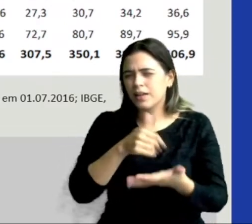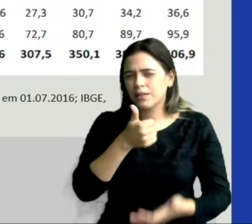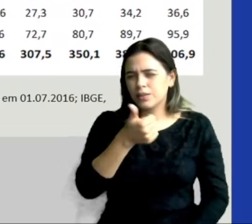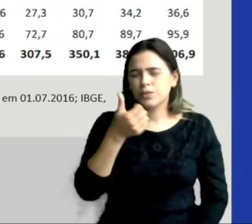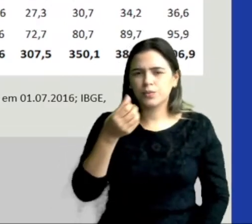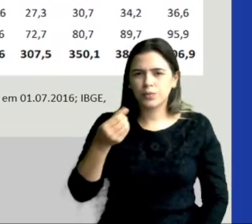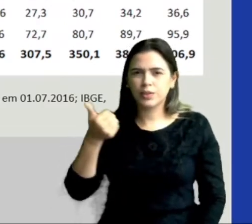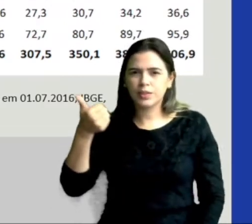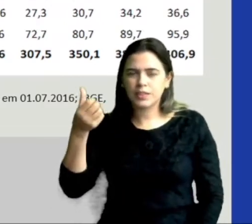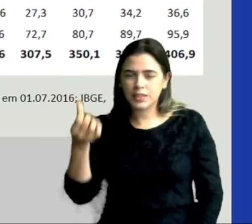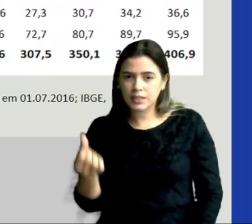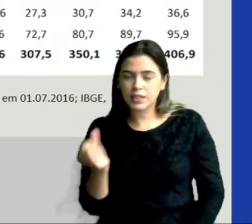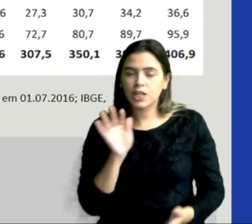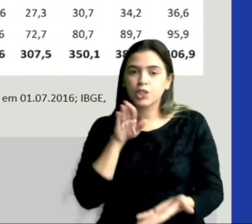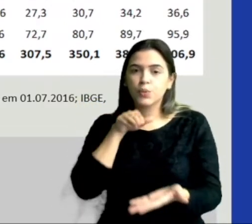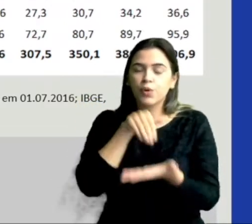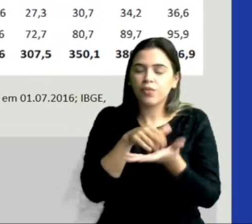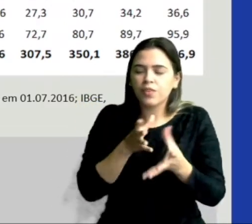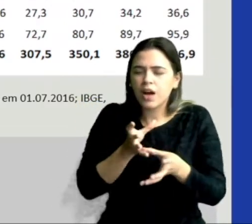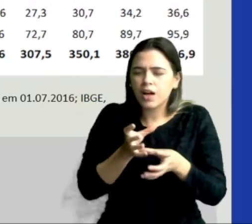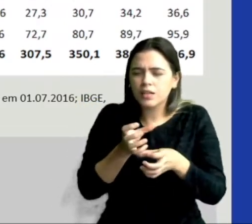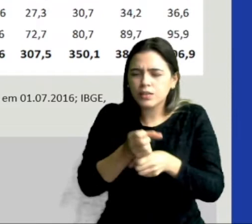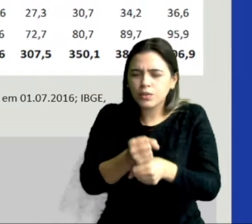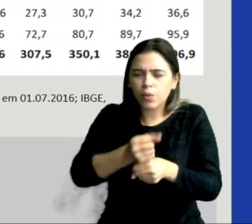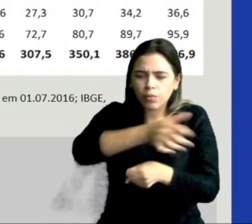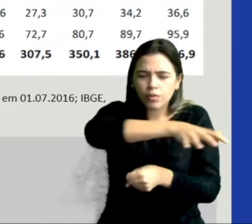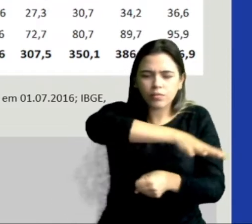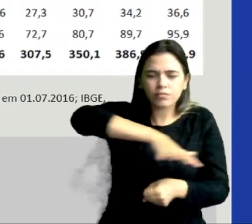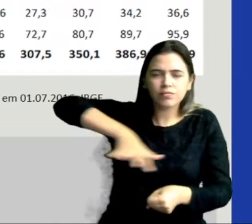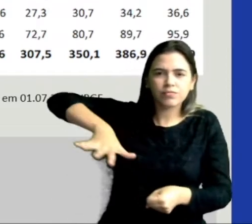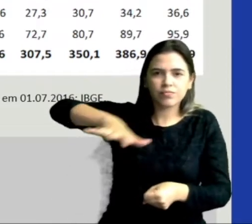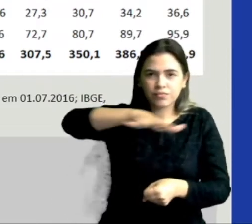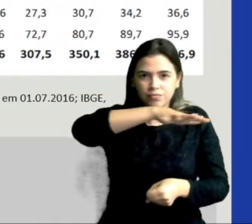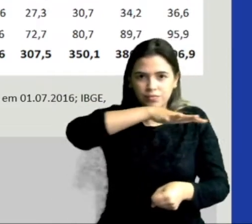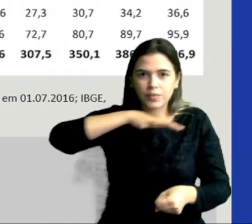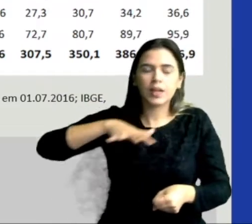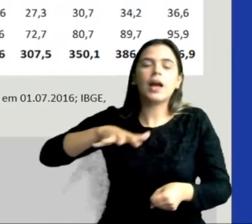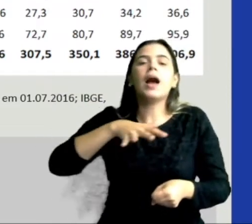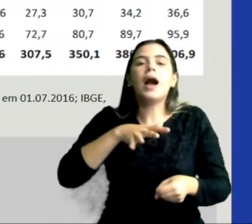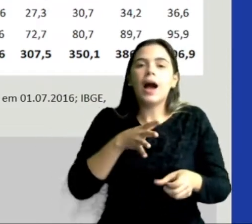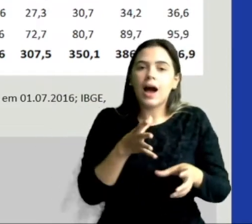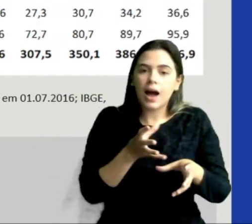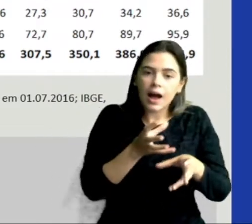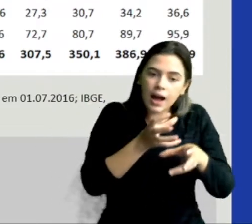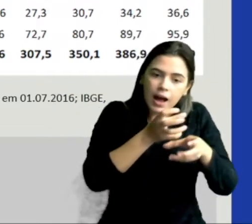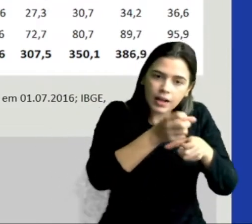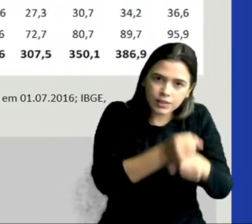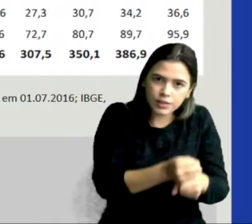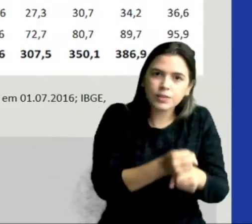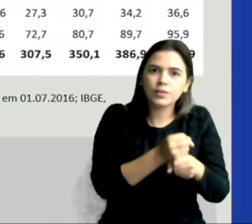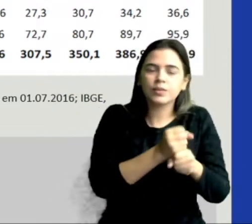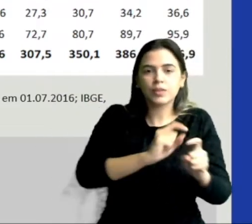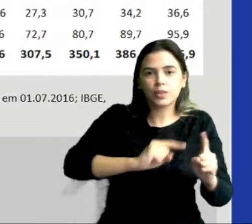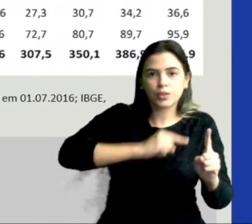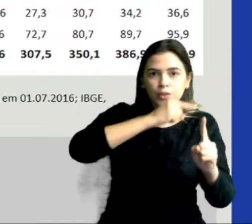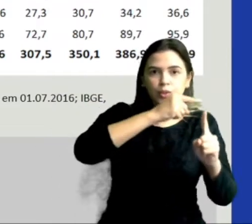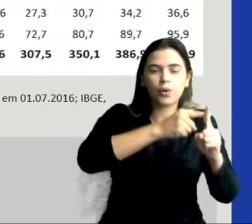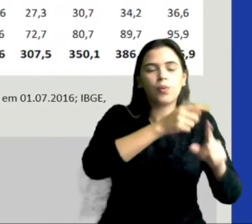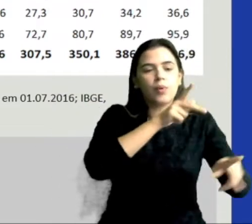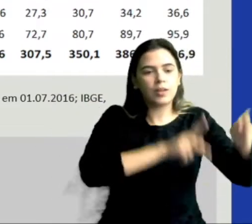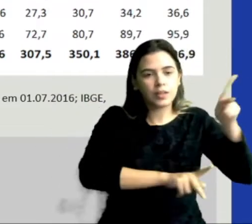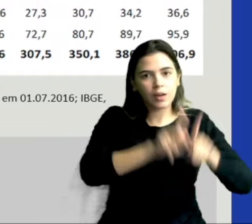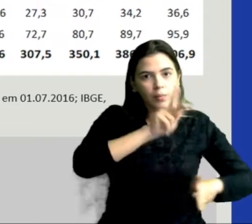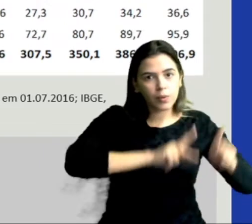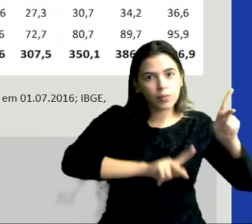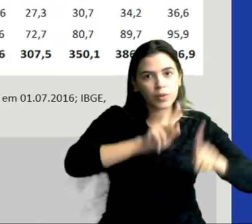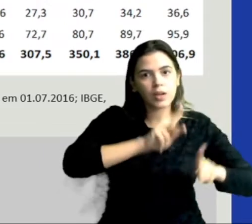a densidade demográfica. Então, a densidade demográfica é a razão entre a população